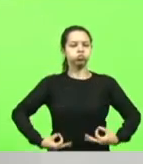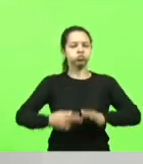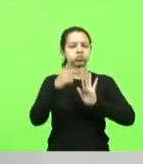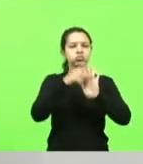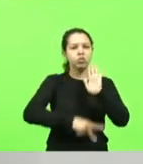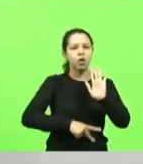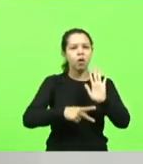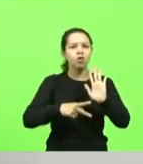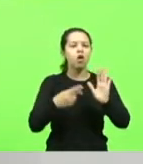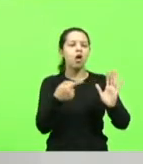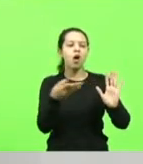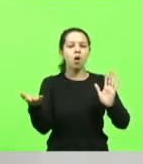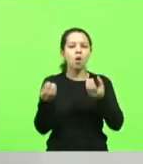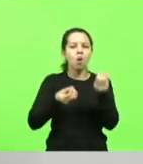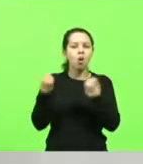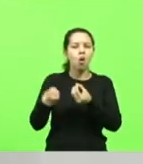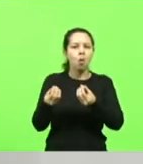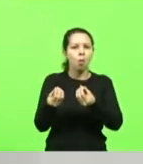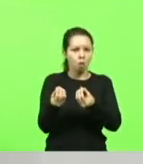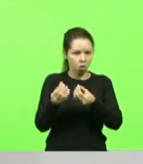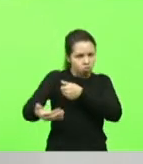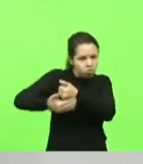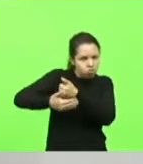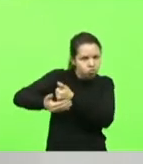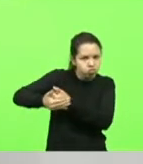Nenhuma verdade deve ser encoberta.